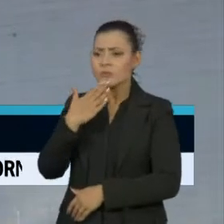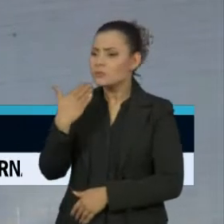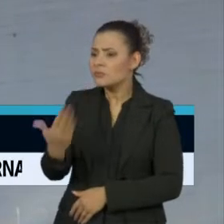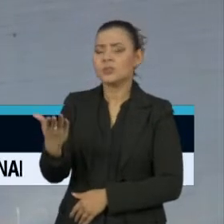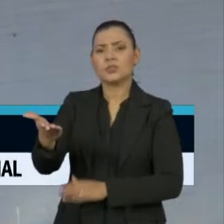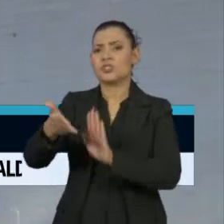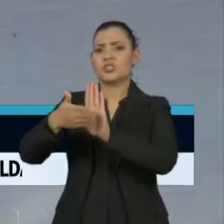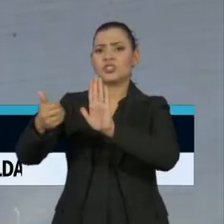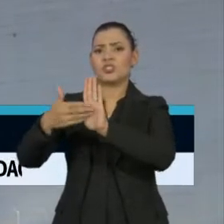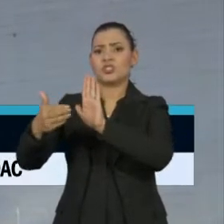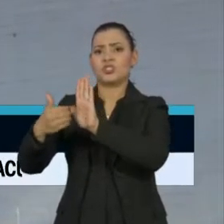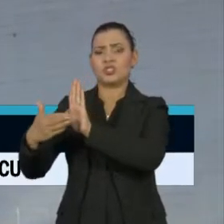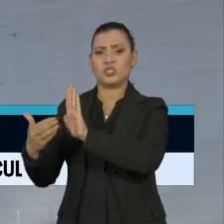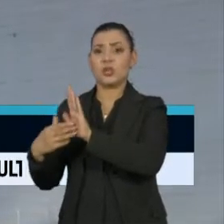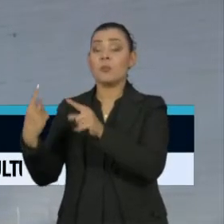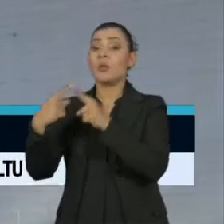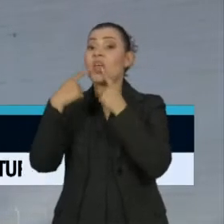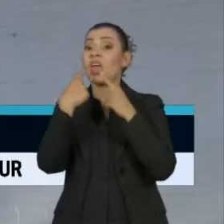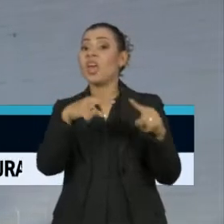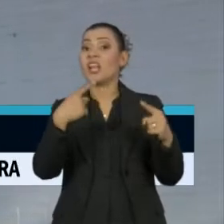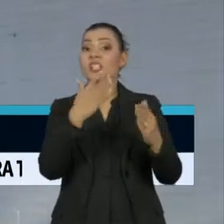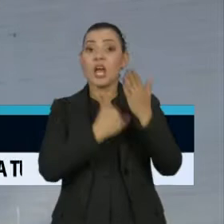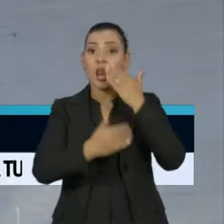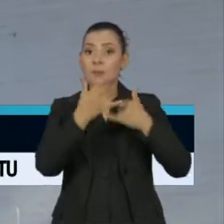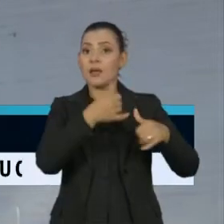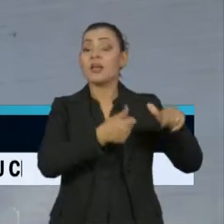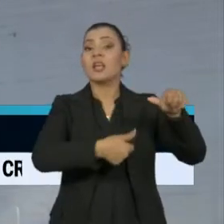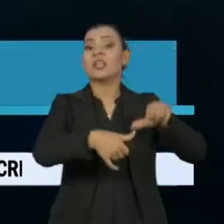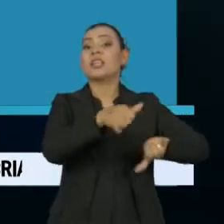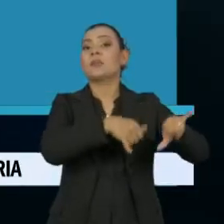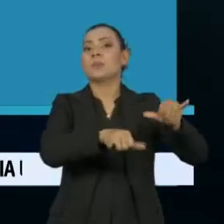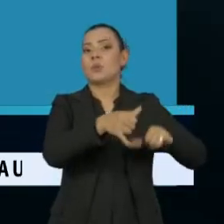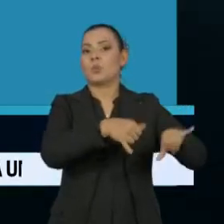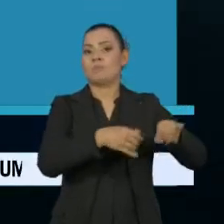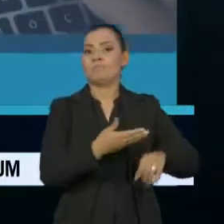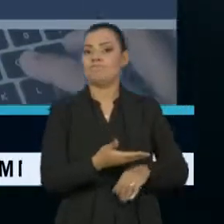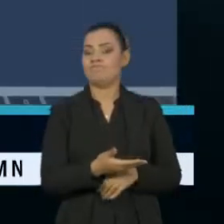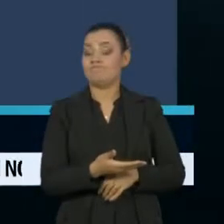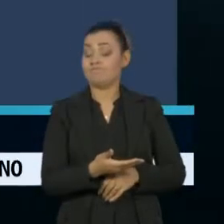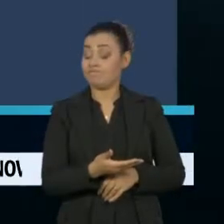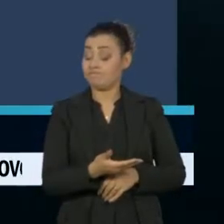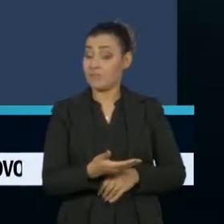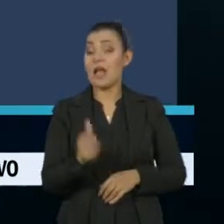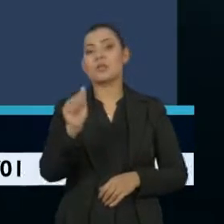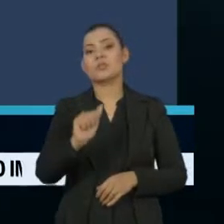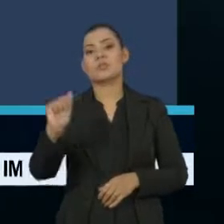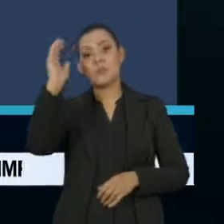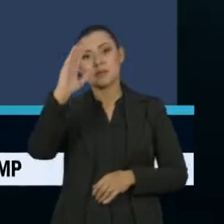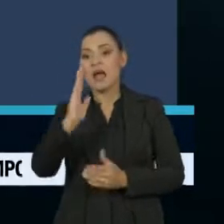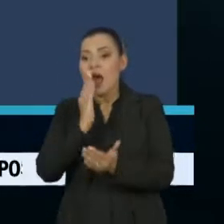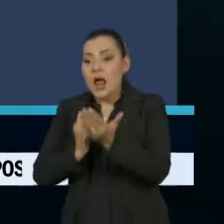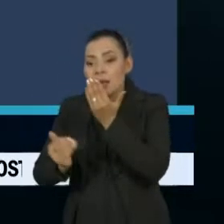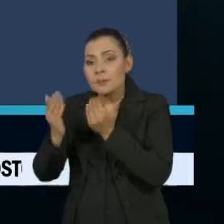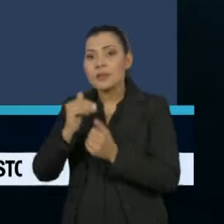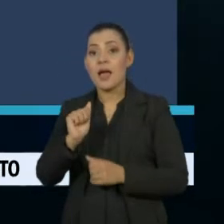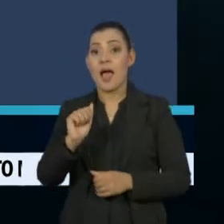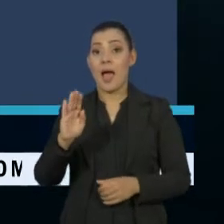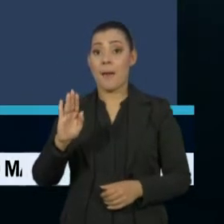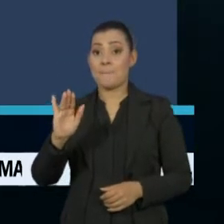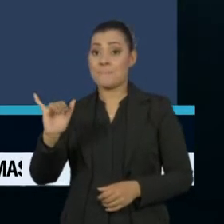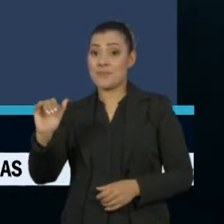remoção de trechos com críticas aos alimentos industrializados. A Associação Brasileira da Indústria de Alimentos, a Abia,